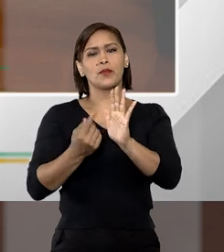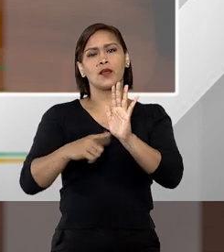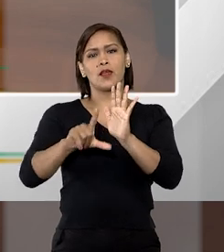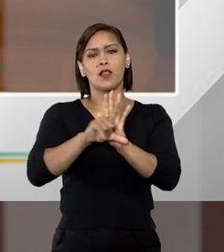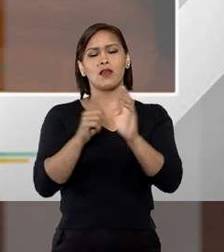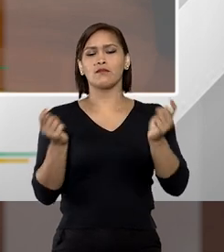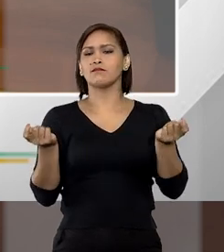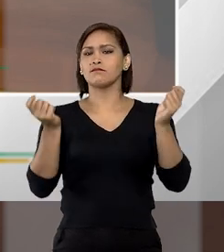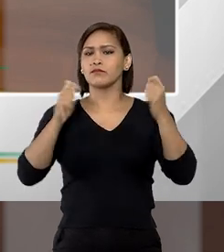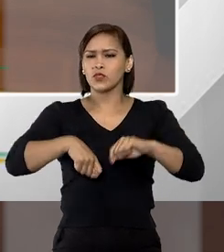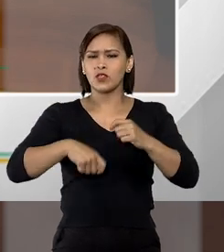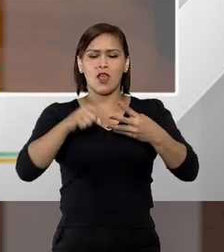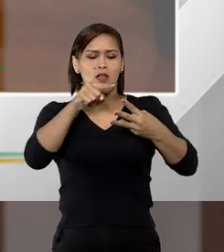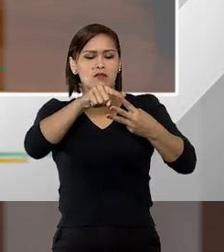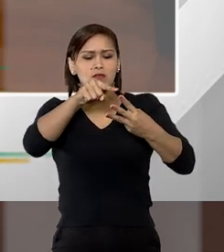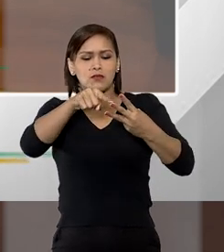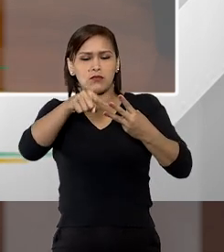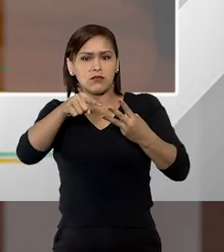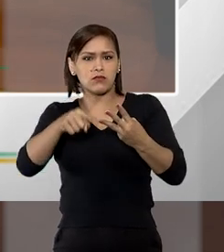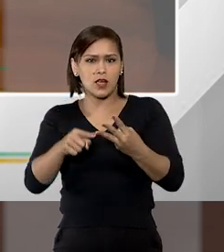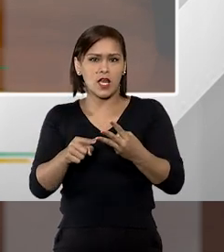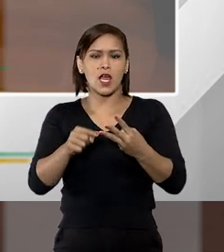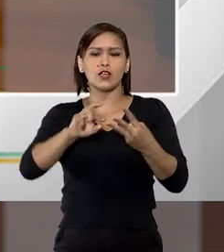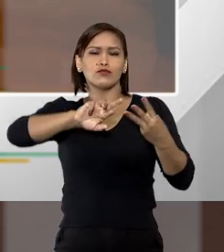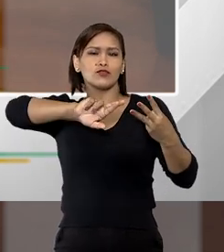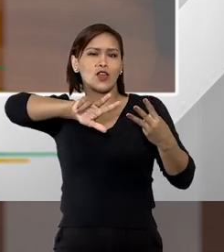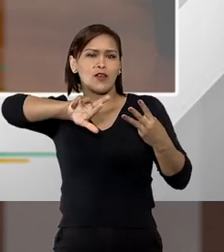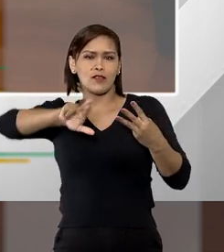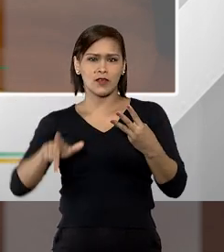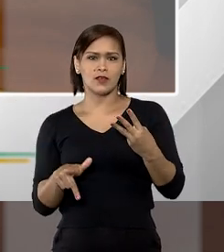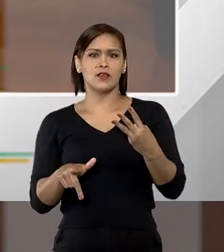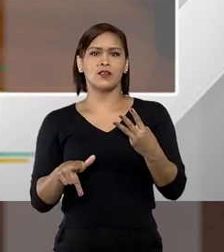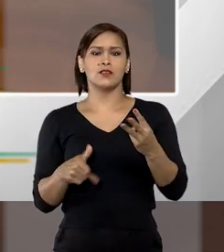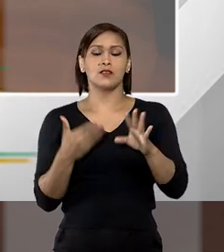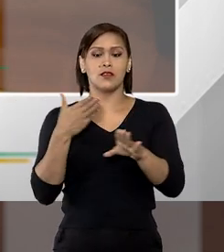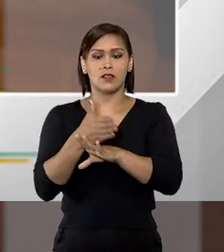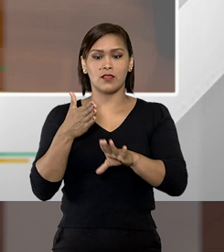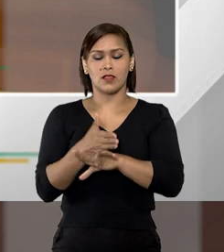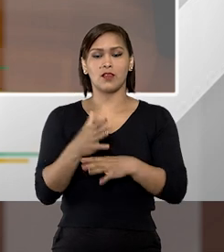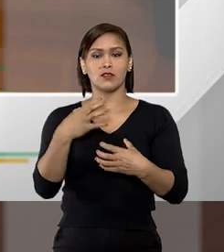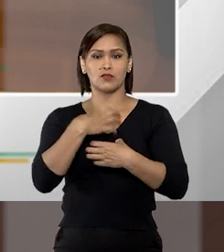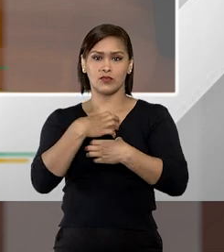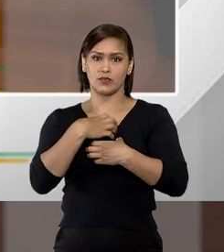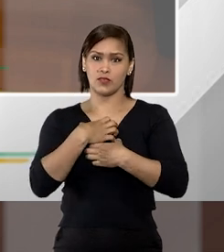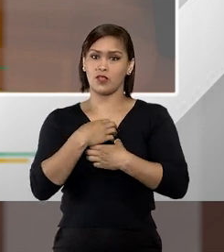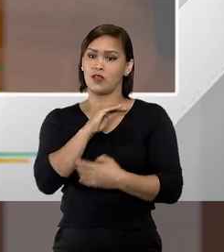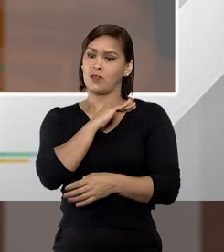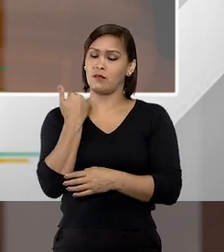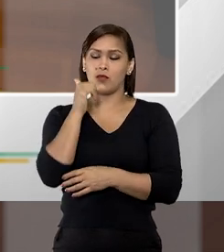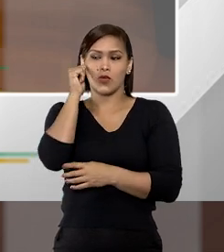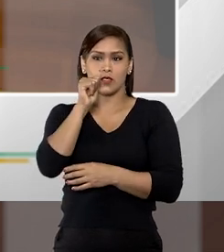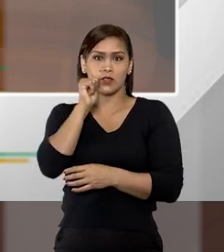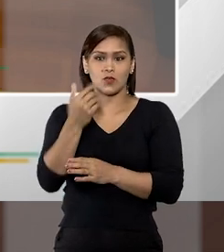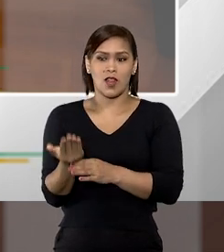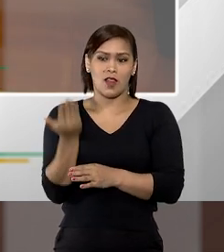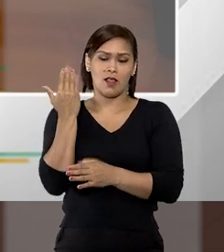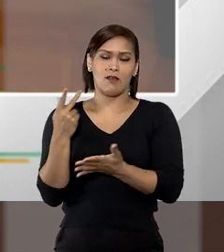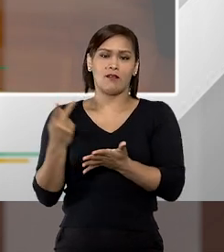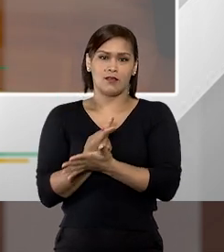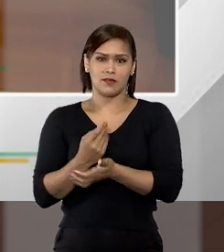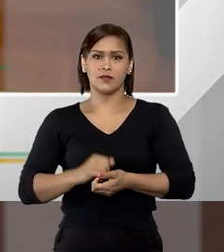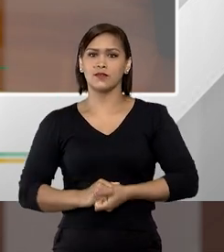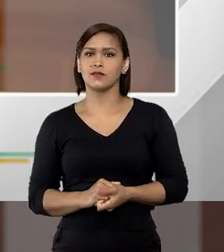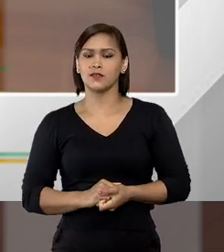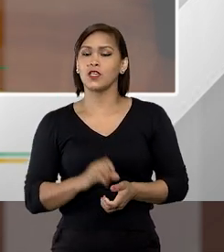possibilidade de tantas diferenças, uma situação específica que é a morte dessas mulheres naquelas condições.